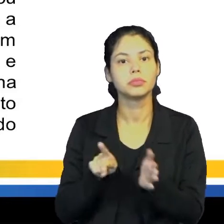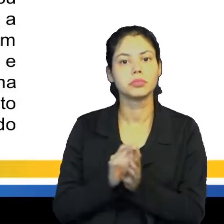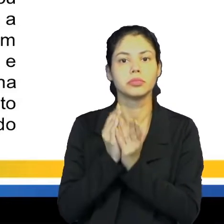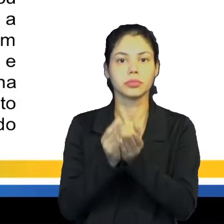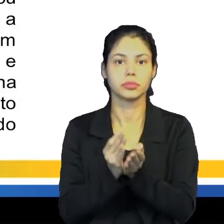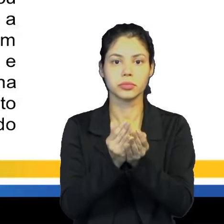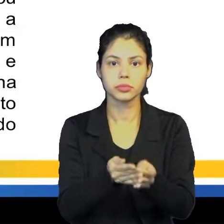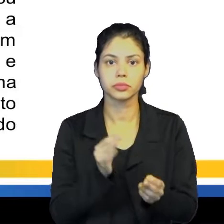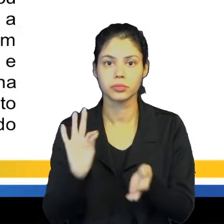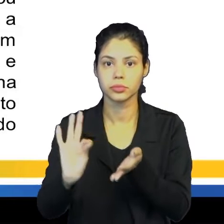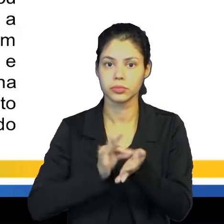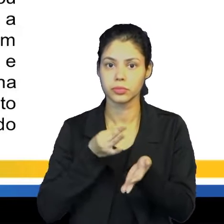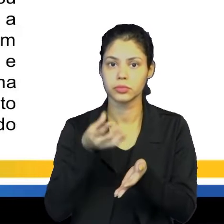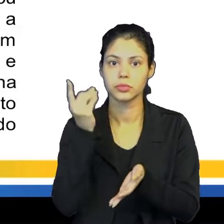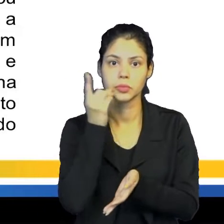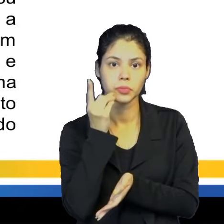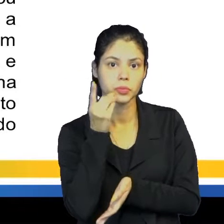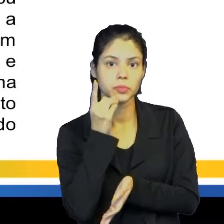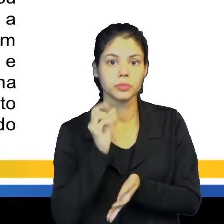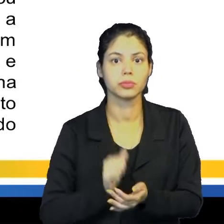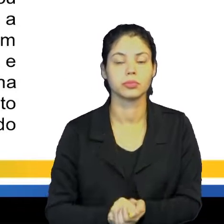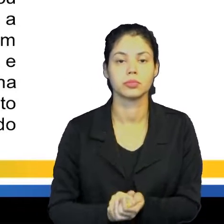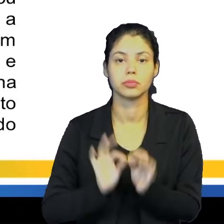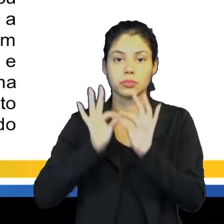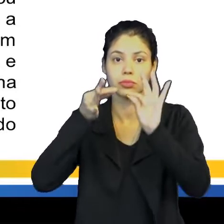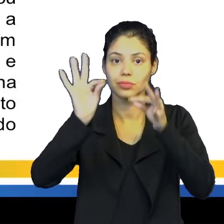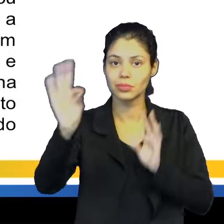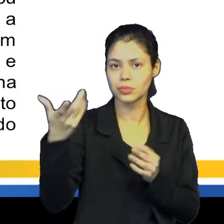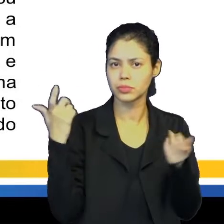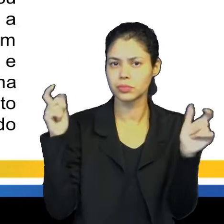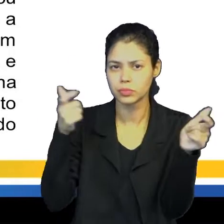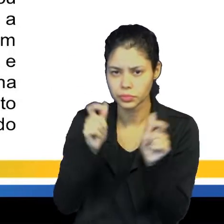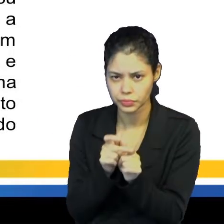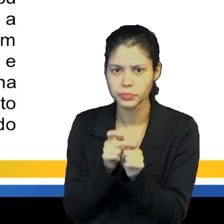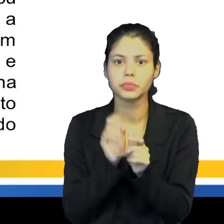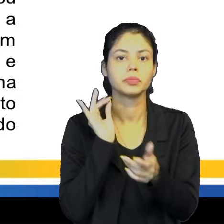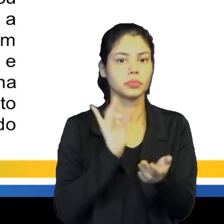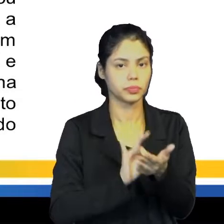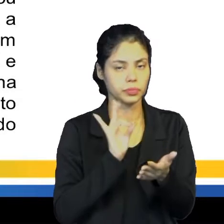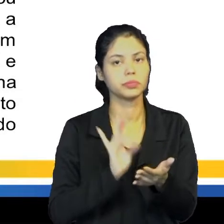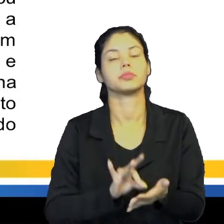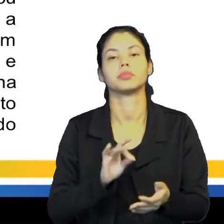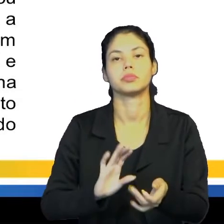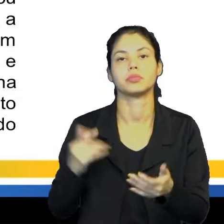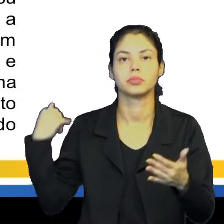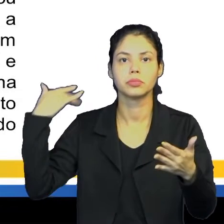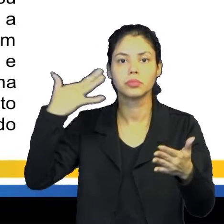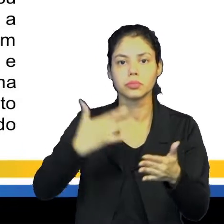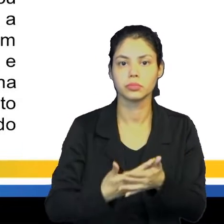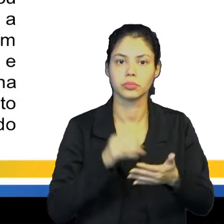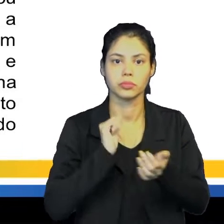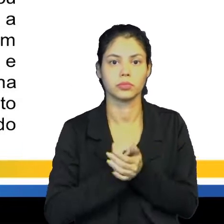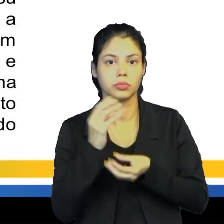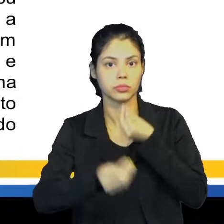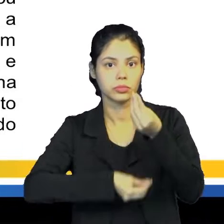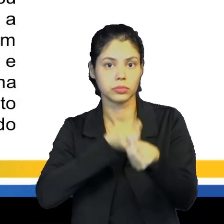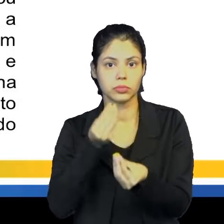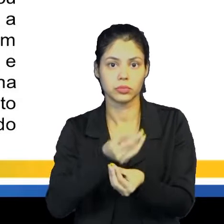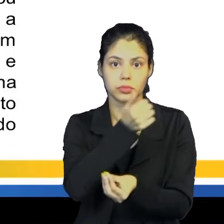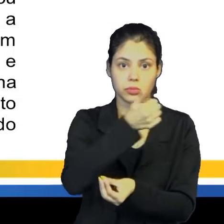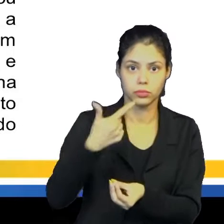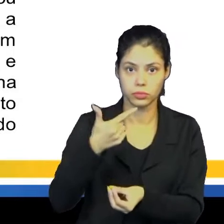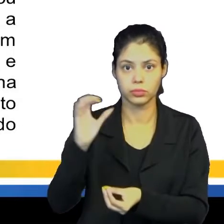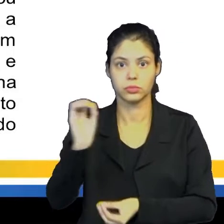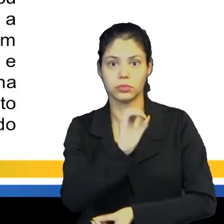marinheiros, registrando no diário de bordo distâncias menores do que, de fato, haviam sido percorridas. De tal forma, no dia